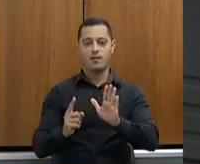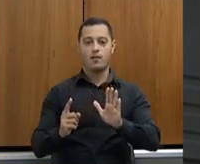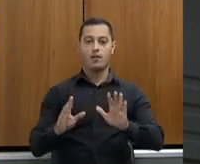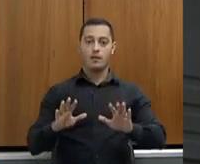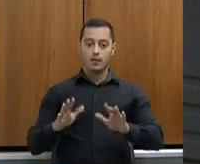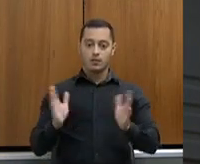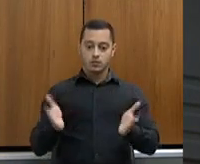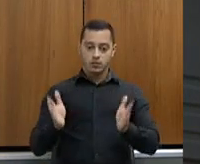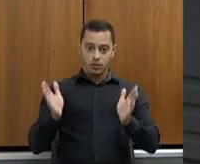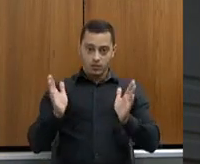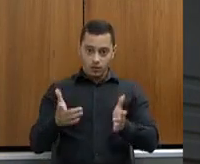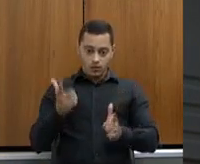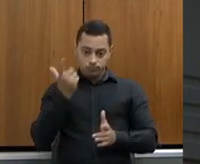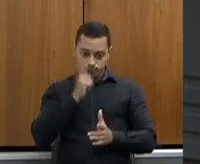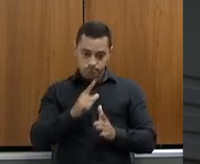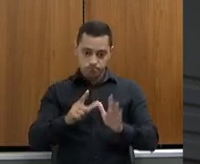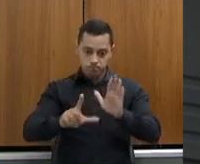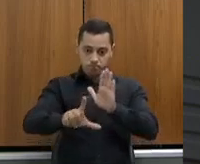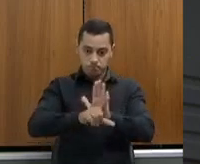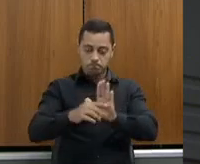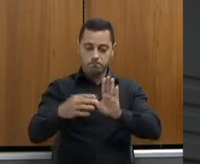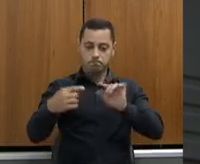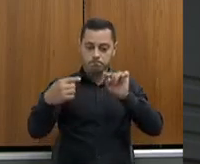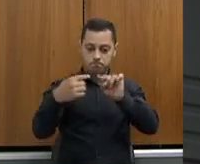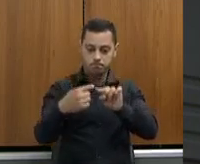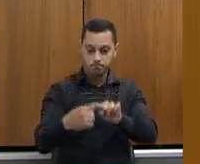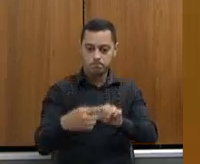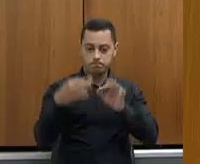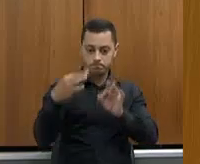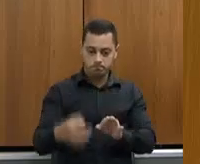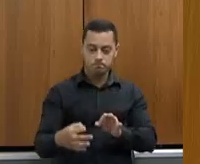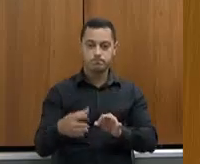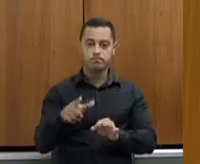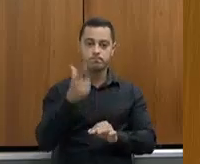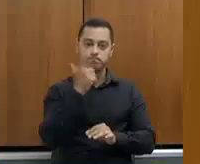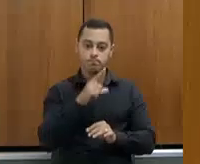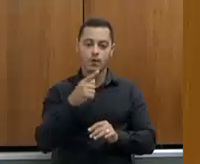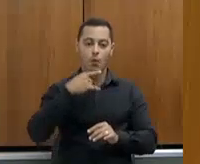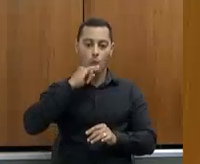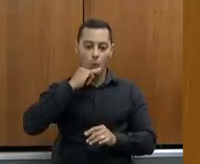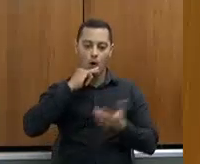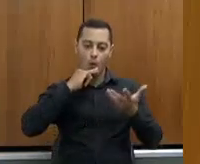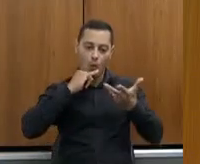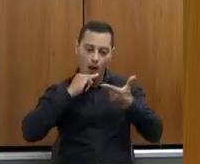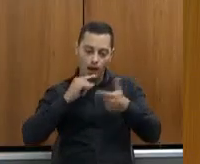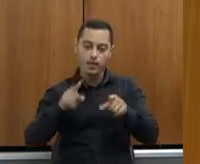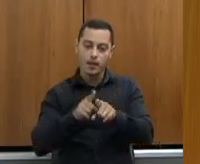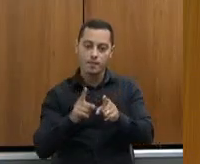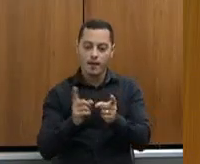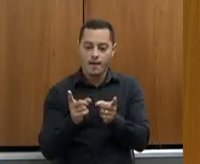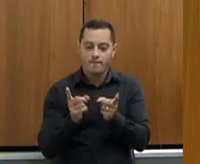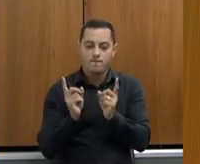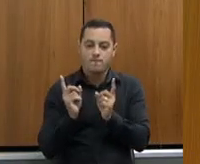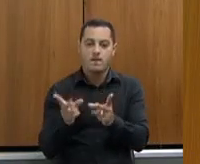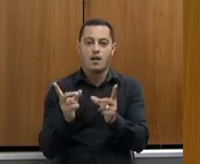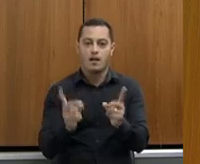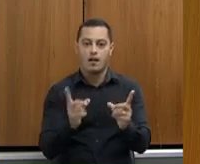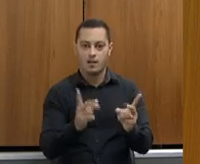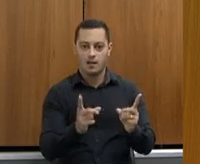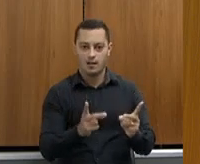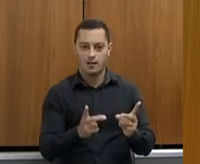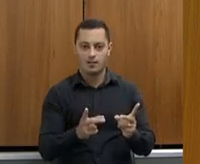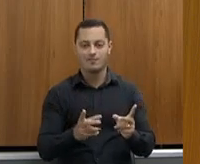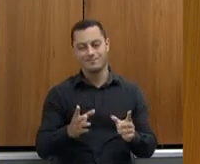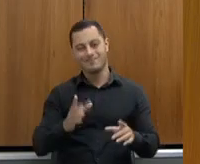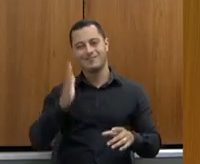só a qualidade da bebida, quanto o volume e a venda dos seus produtos. Então, nós temos muita questão de informalidade, mas de falsificação.